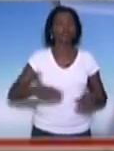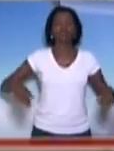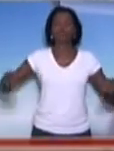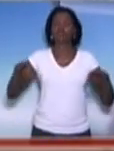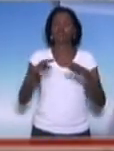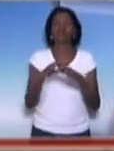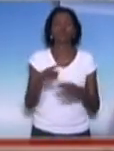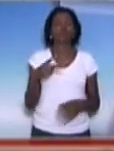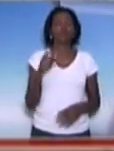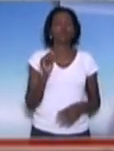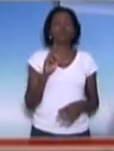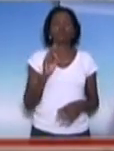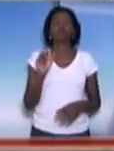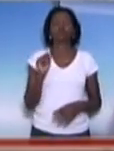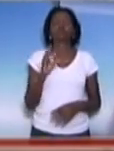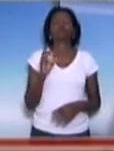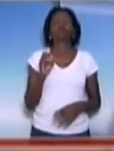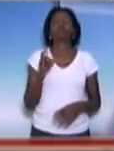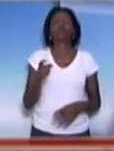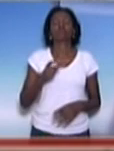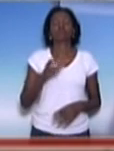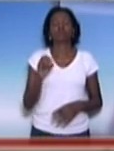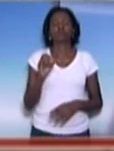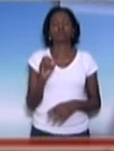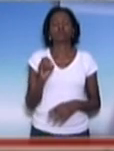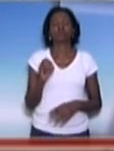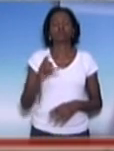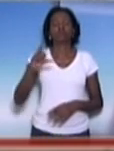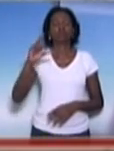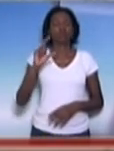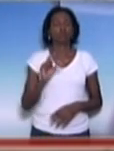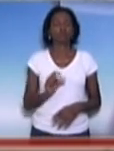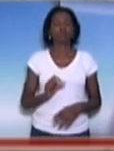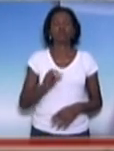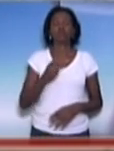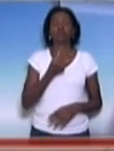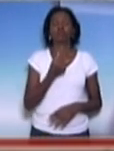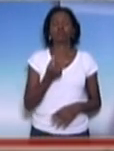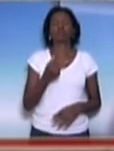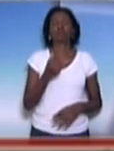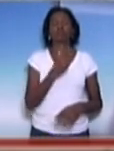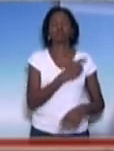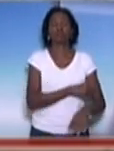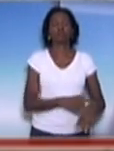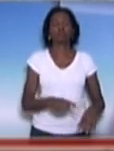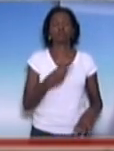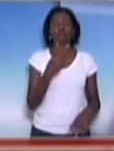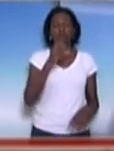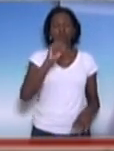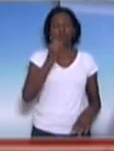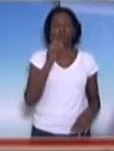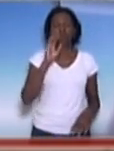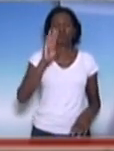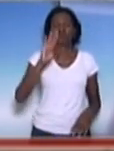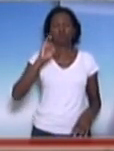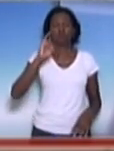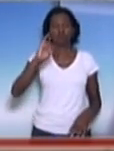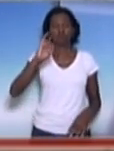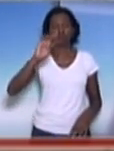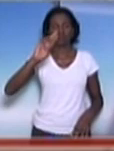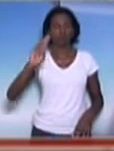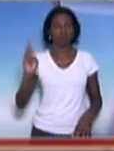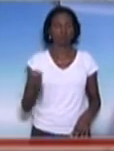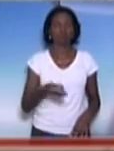tempo que nós temos o maior orçamento estadual de educação, o orçamento de São Paulo, é de R 28 bilhões para